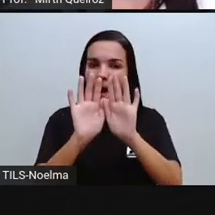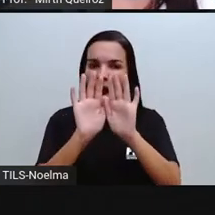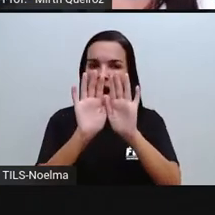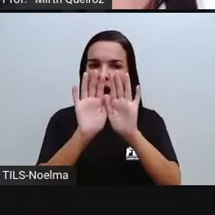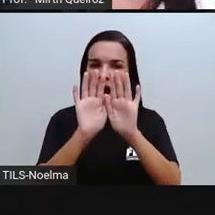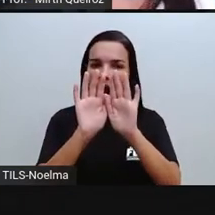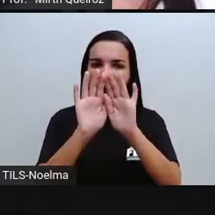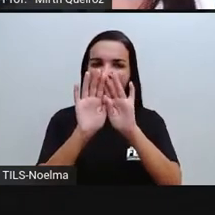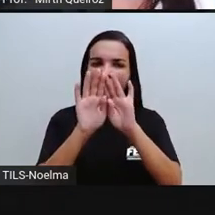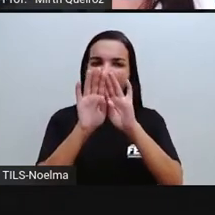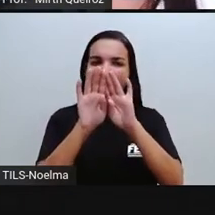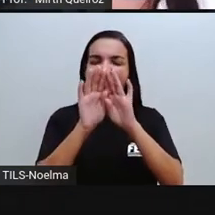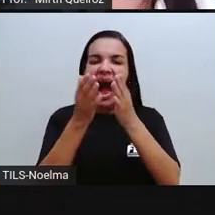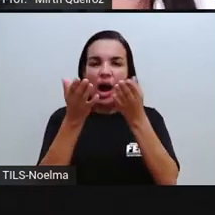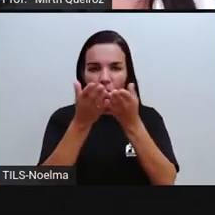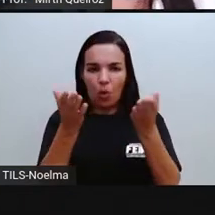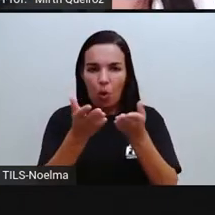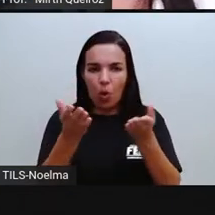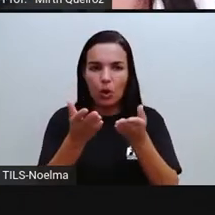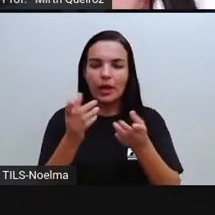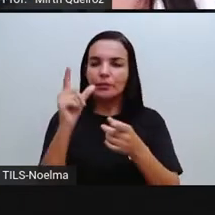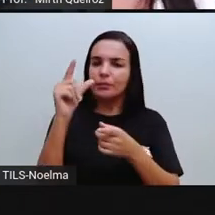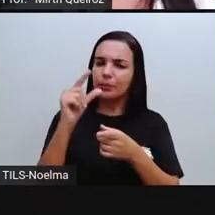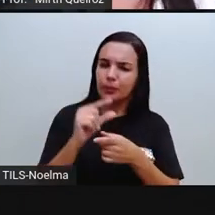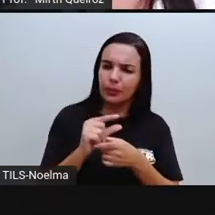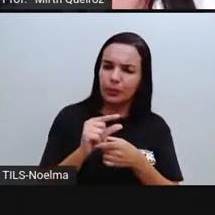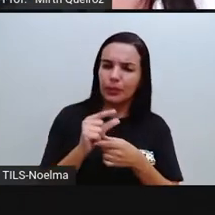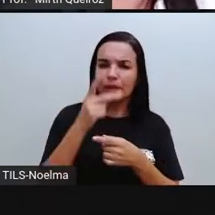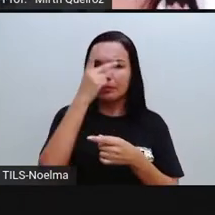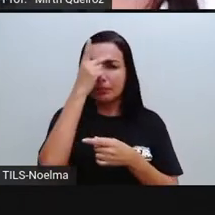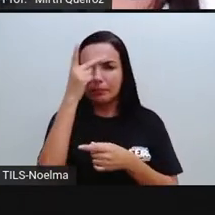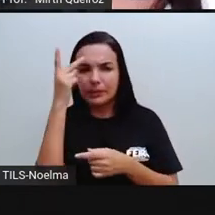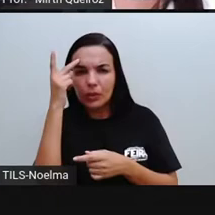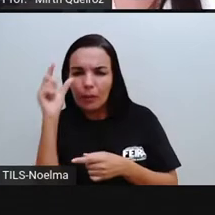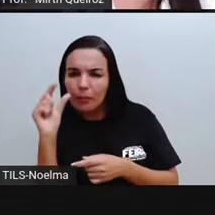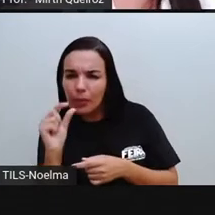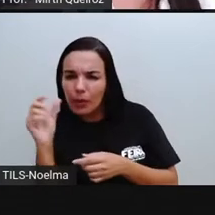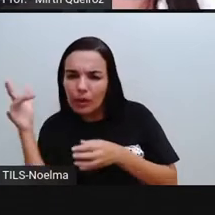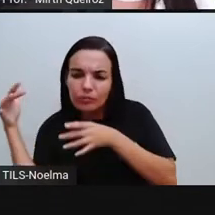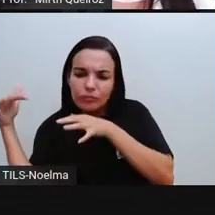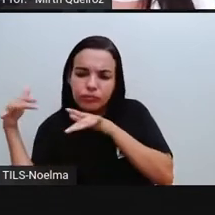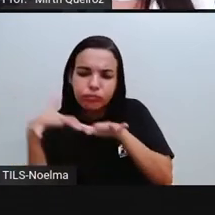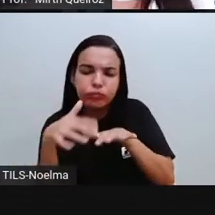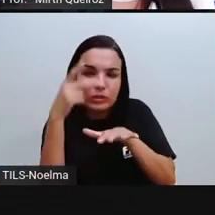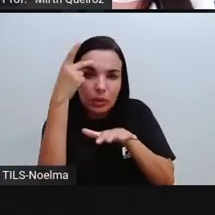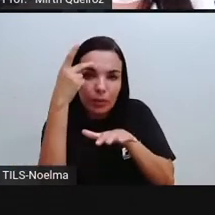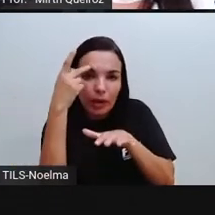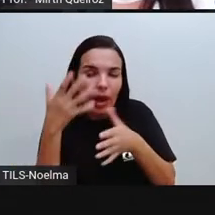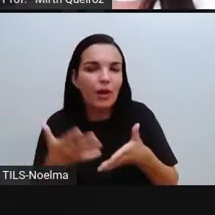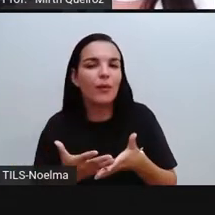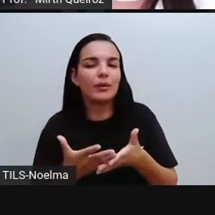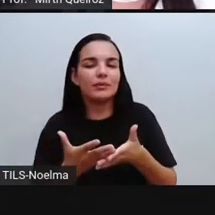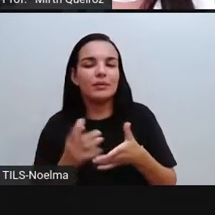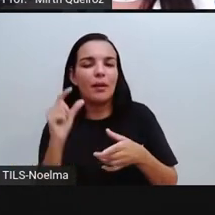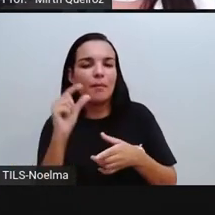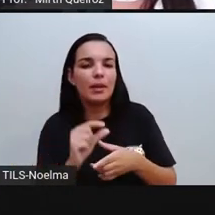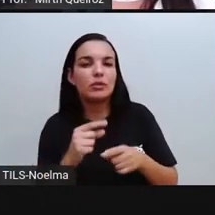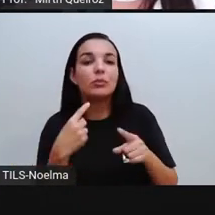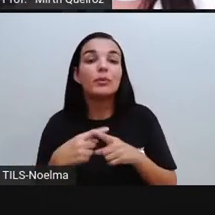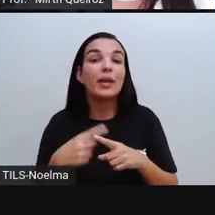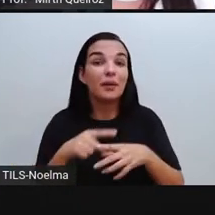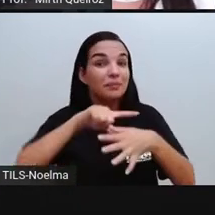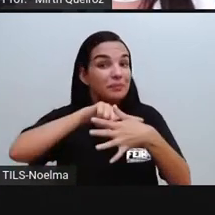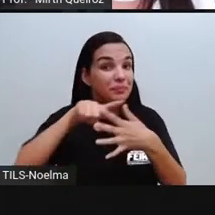tem apresentado um declínio aí em relação à migração, ou seja, uma queda em relação à migração. Por quê?